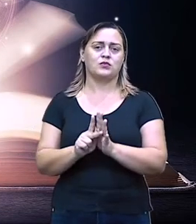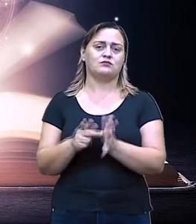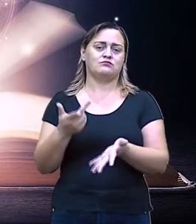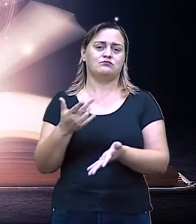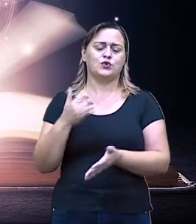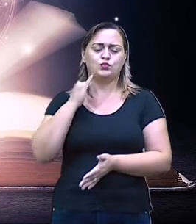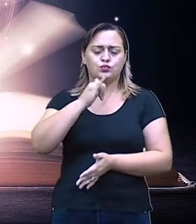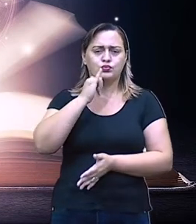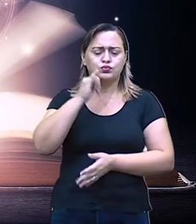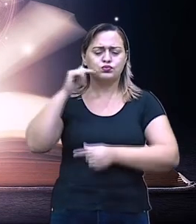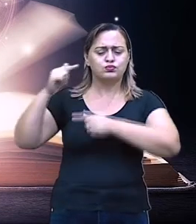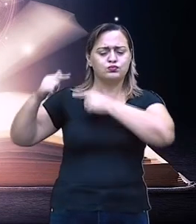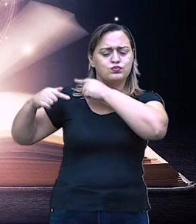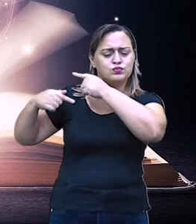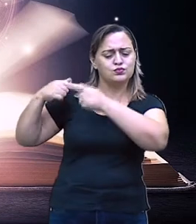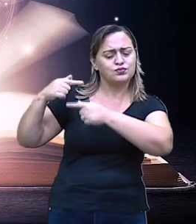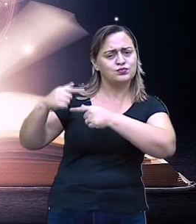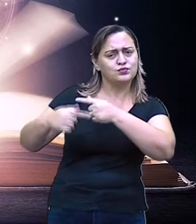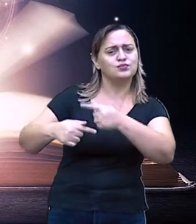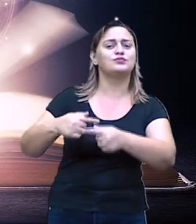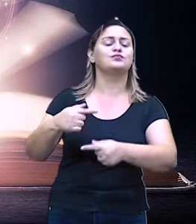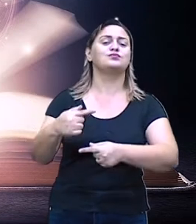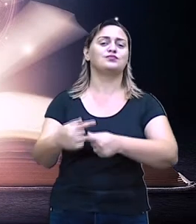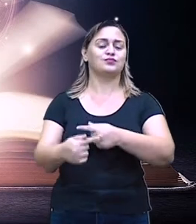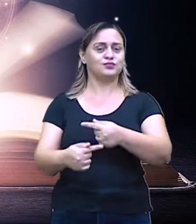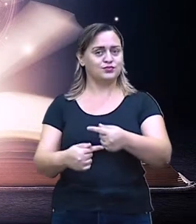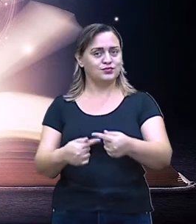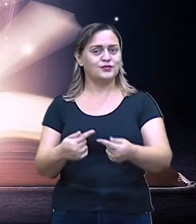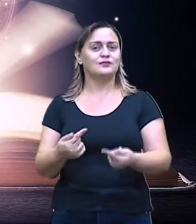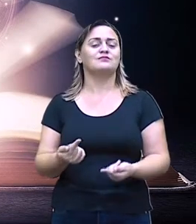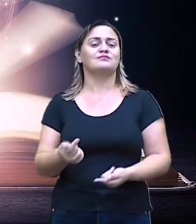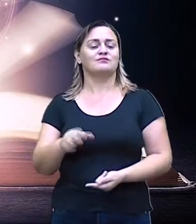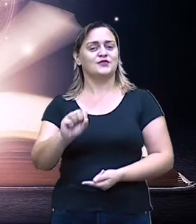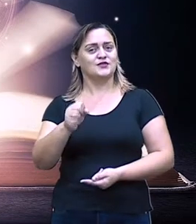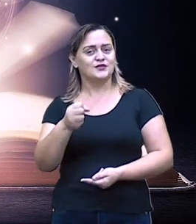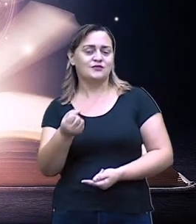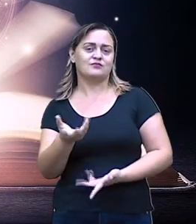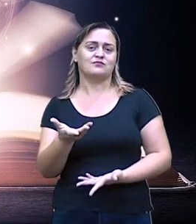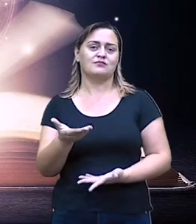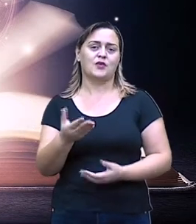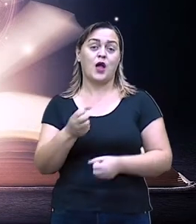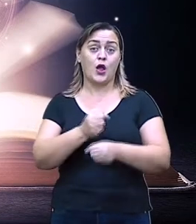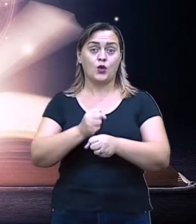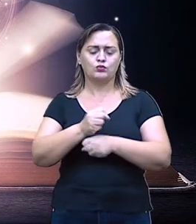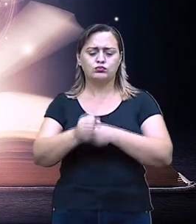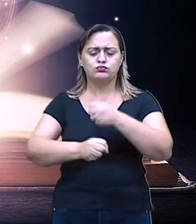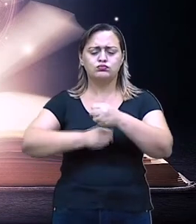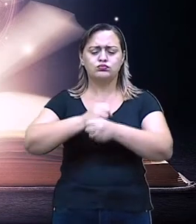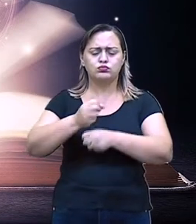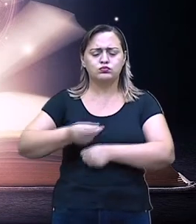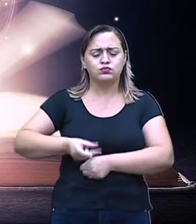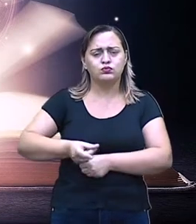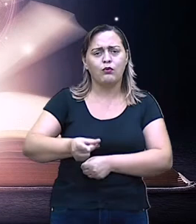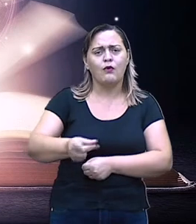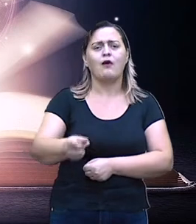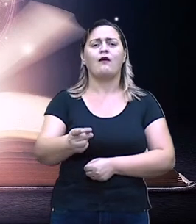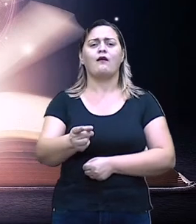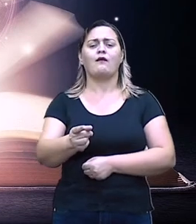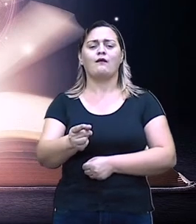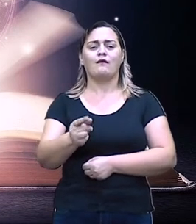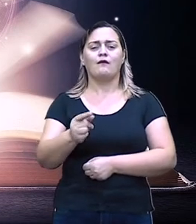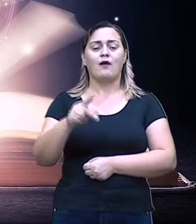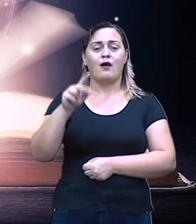possui aí característica, né? De se moldar conforme o tempo. Assim, os detalhes vão